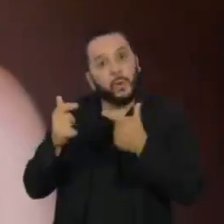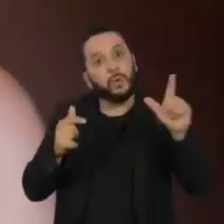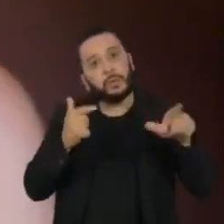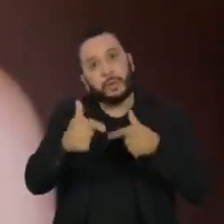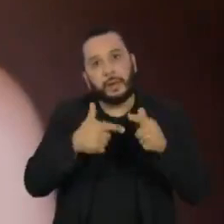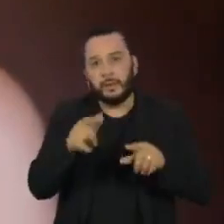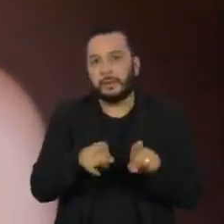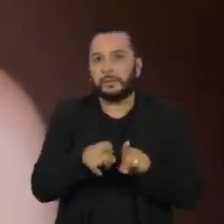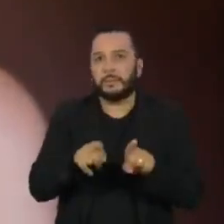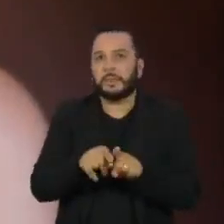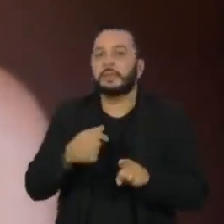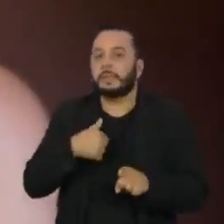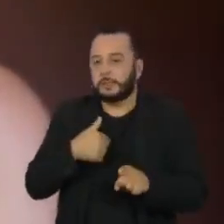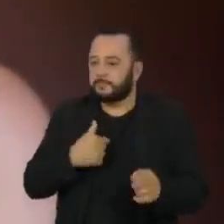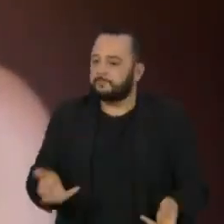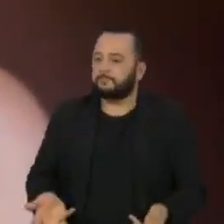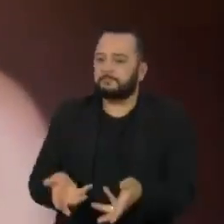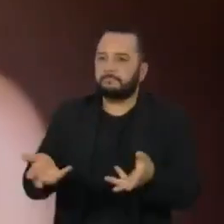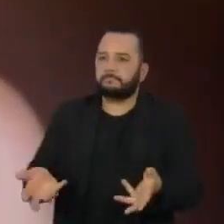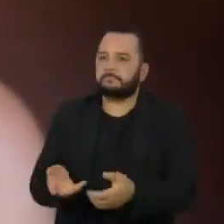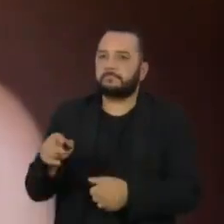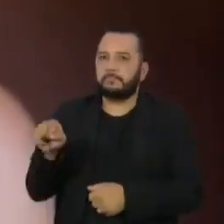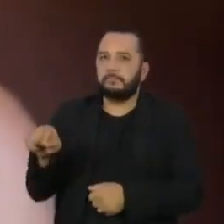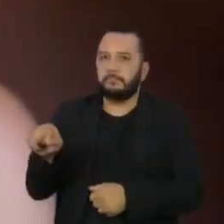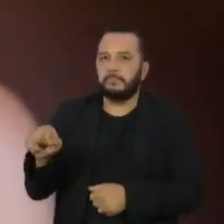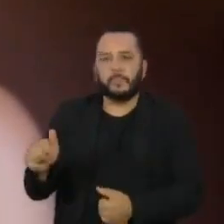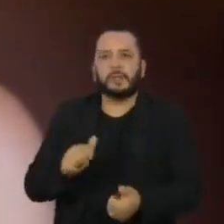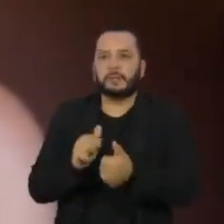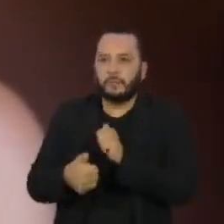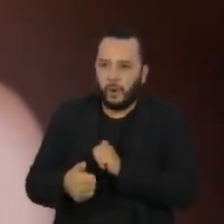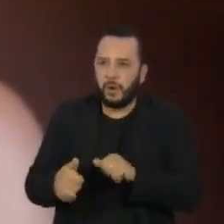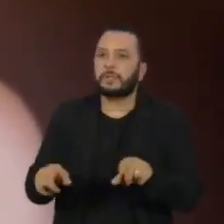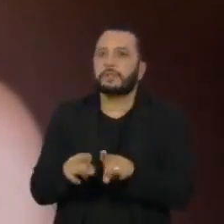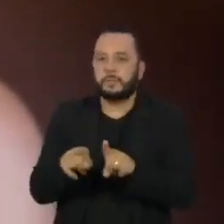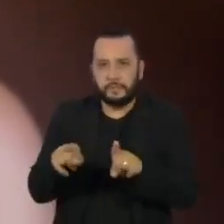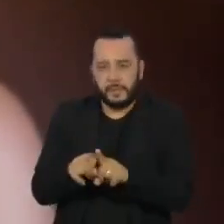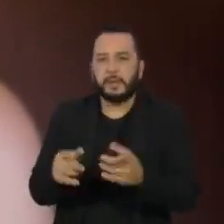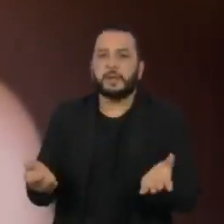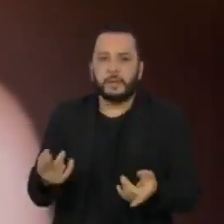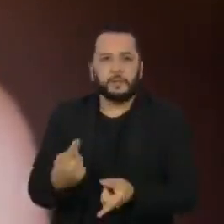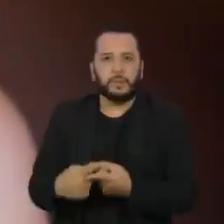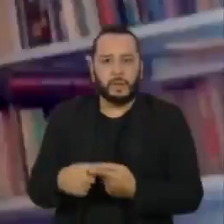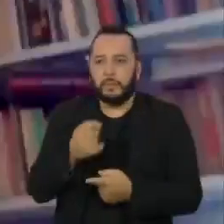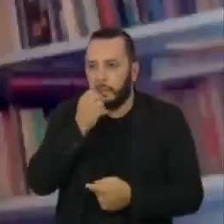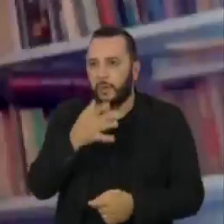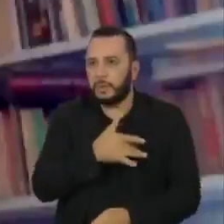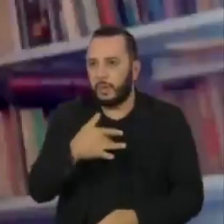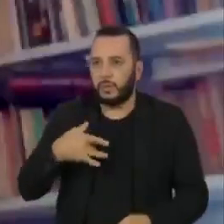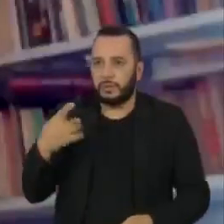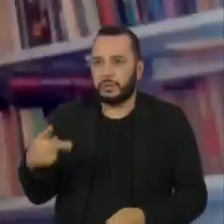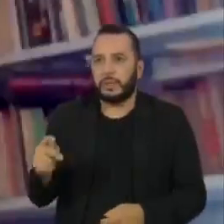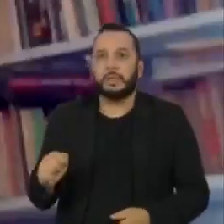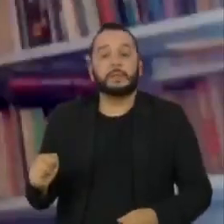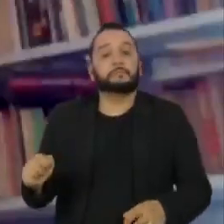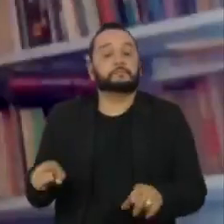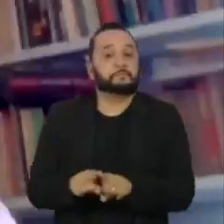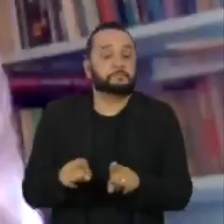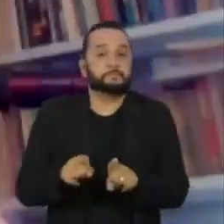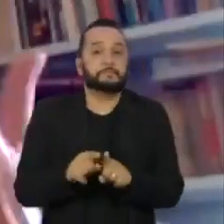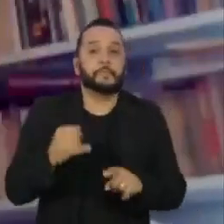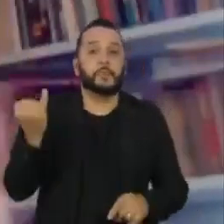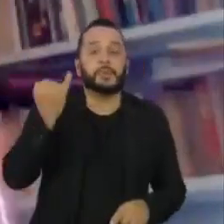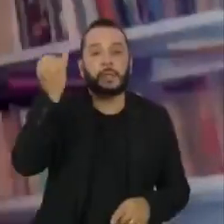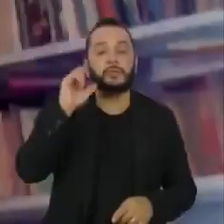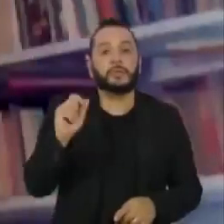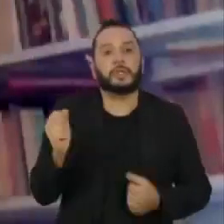coisas. Eu forço ele a fazer um esporte, praticar esporte, né? Porque é bom para a saúde dele. Seria importante que esses